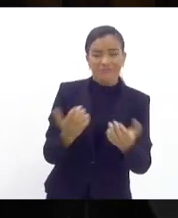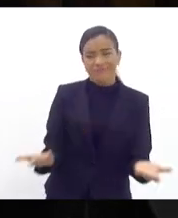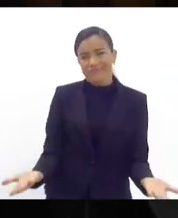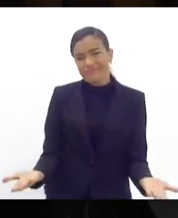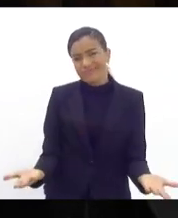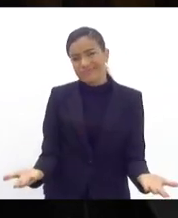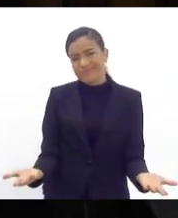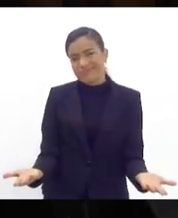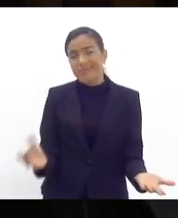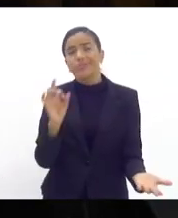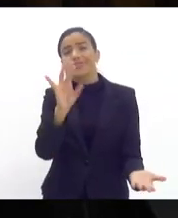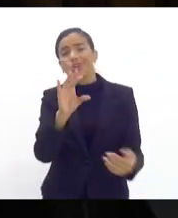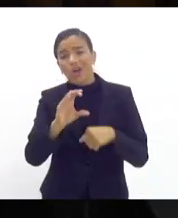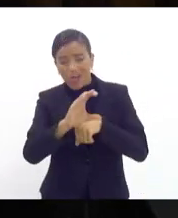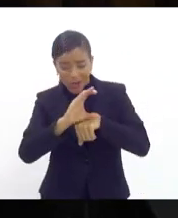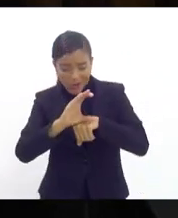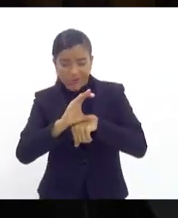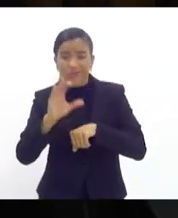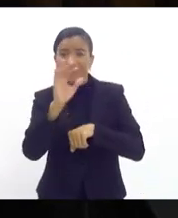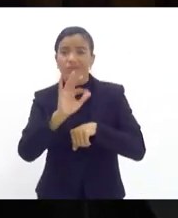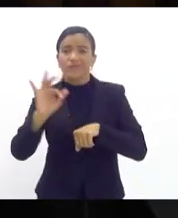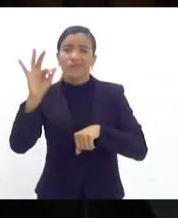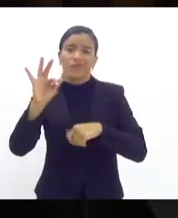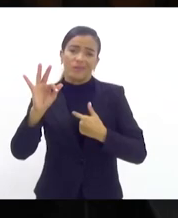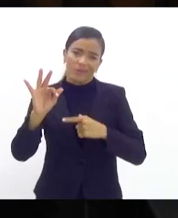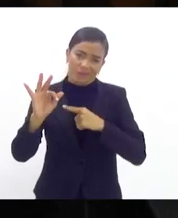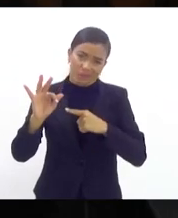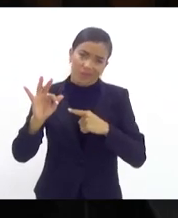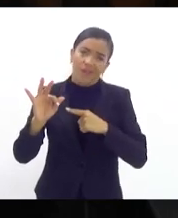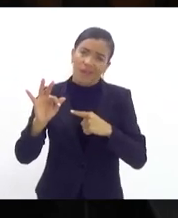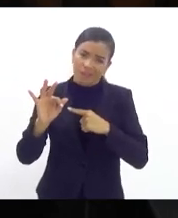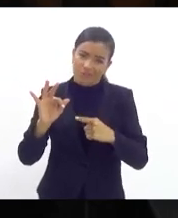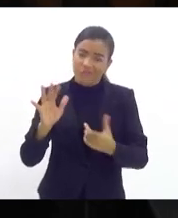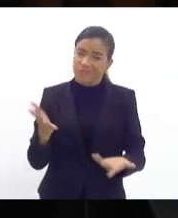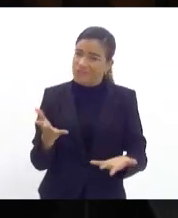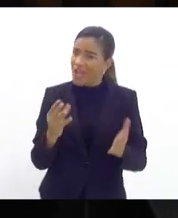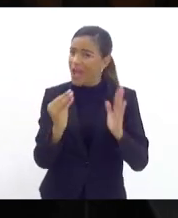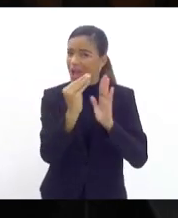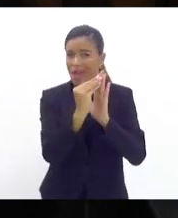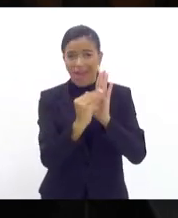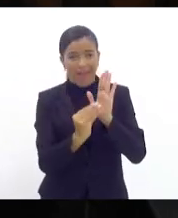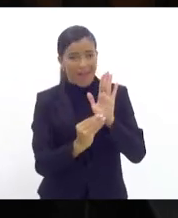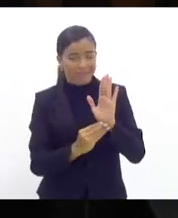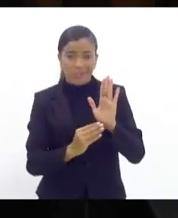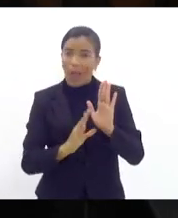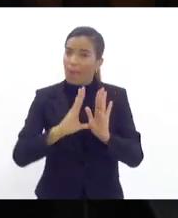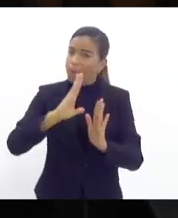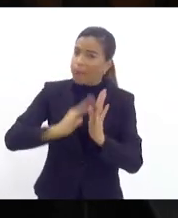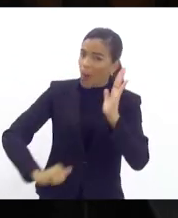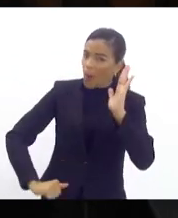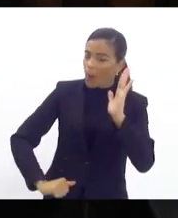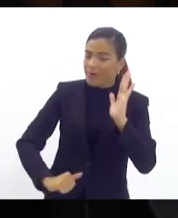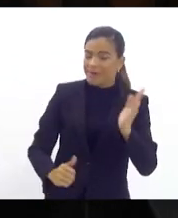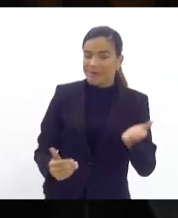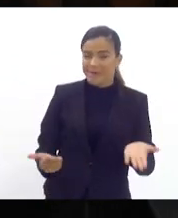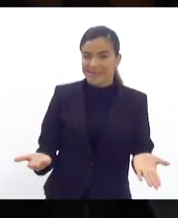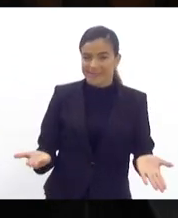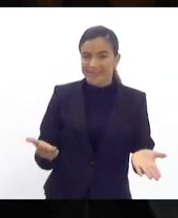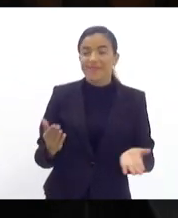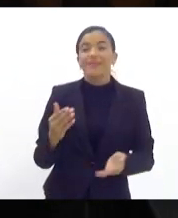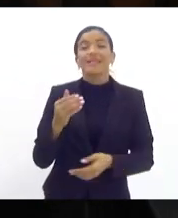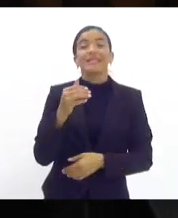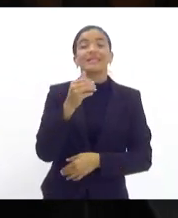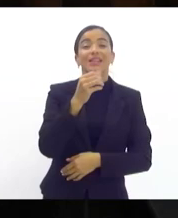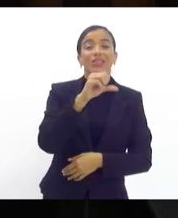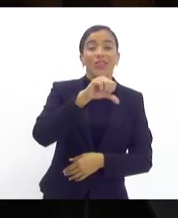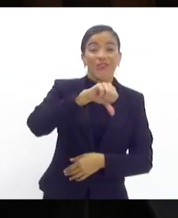Só na Constituição fomos alijados. Em seguida, em 96, veio